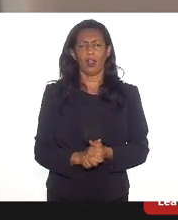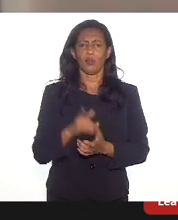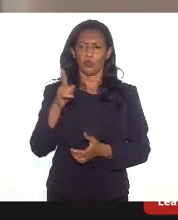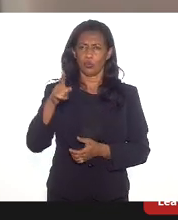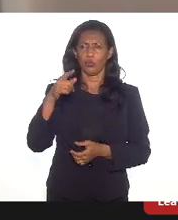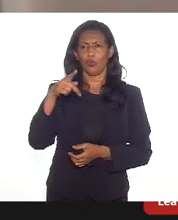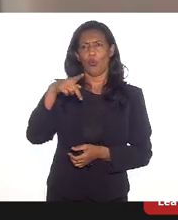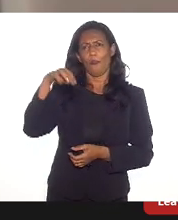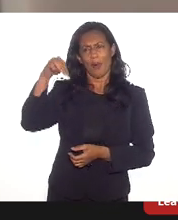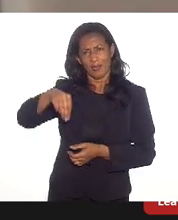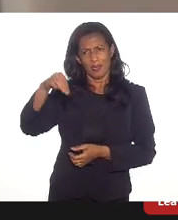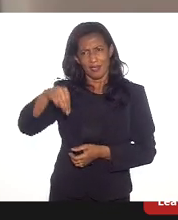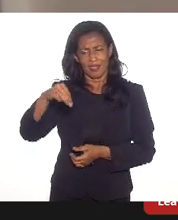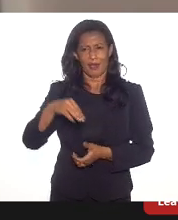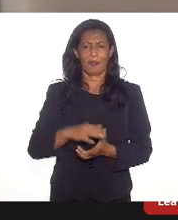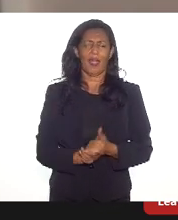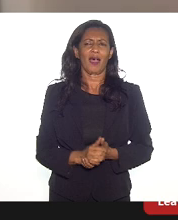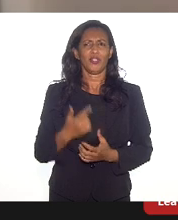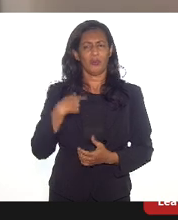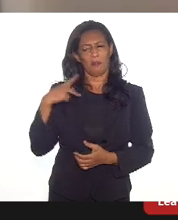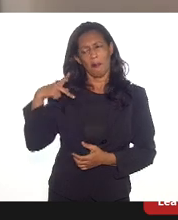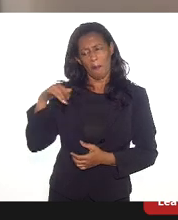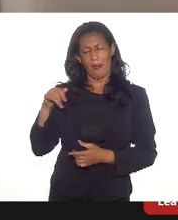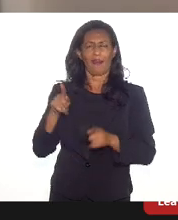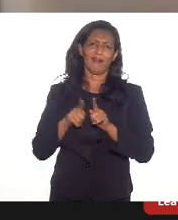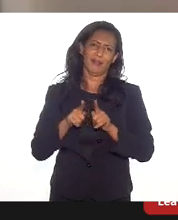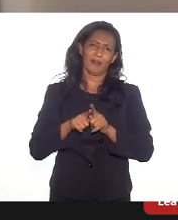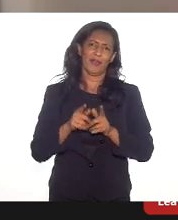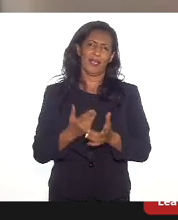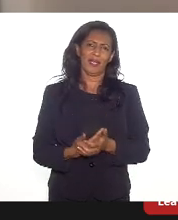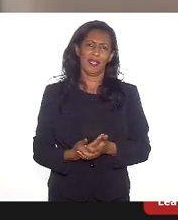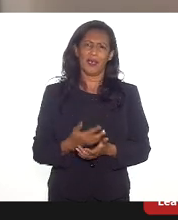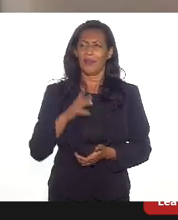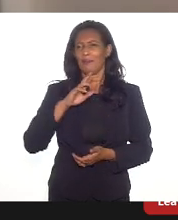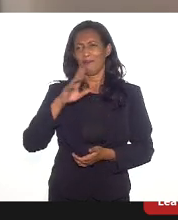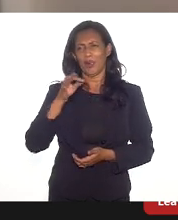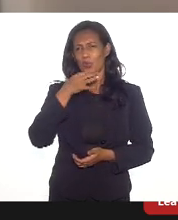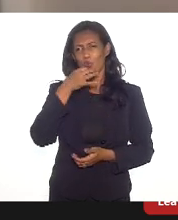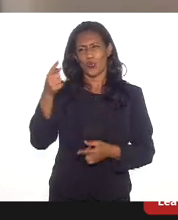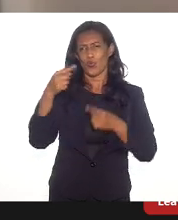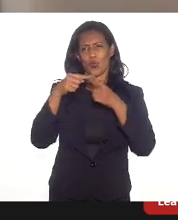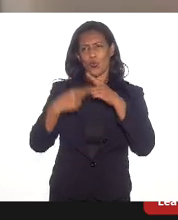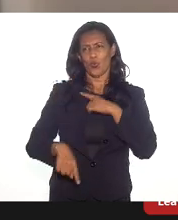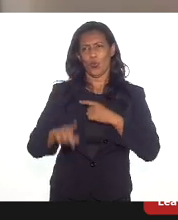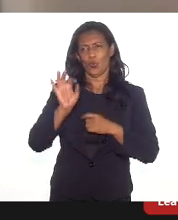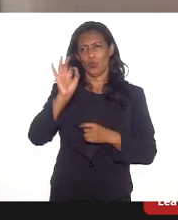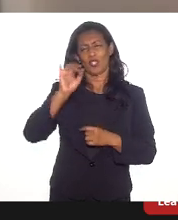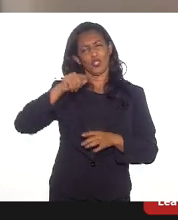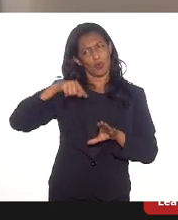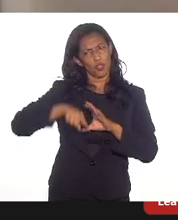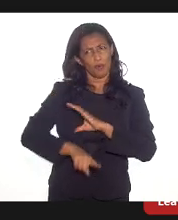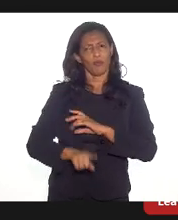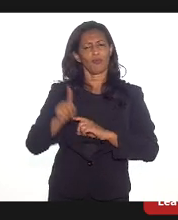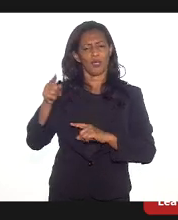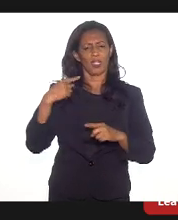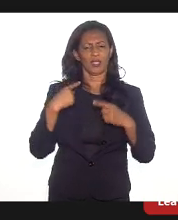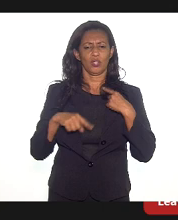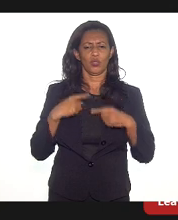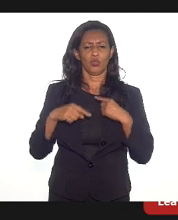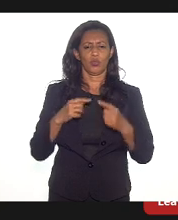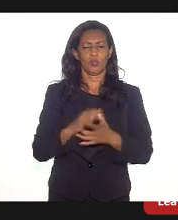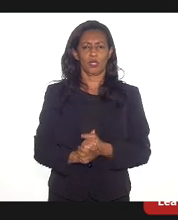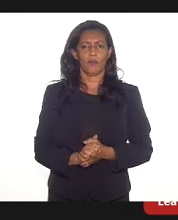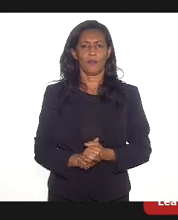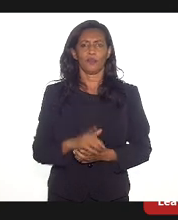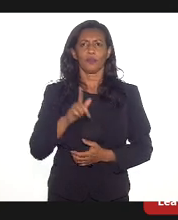matemática, meu pai foi criador do INPA, também era matemático, mas isso não é razoável, me desculpe. Acho que a gente pode aprofundar essa discussão. A